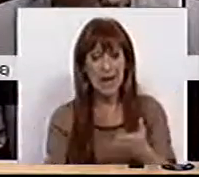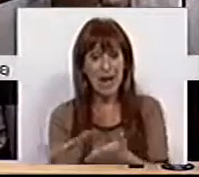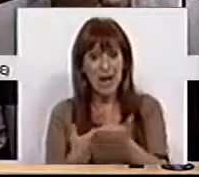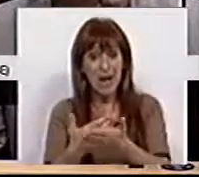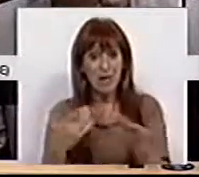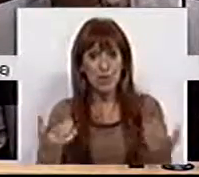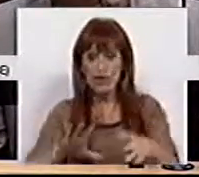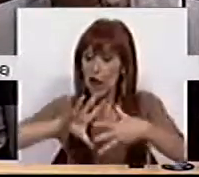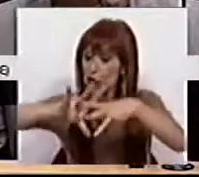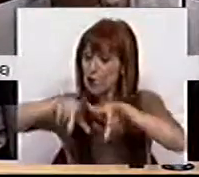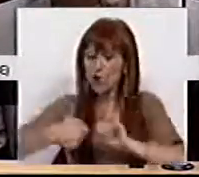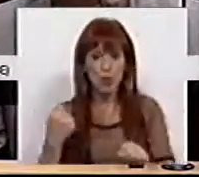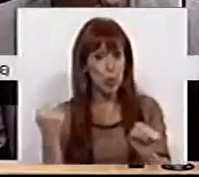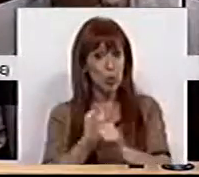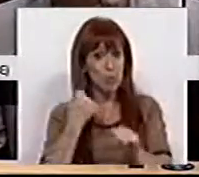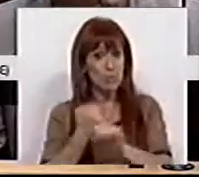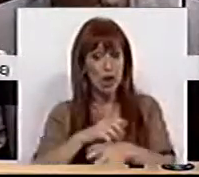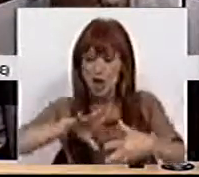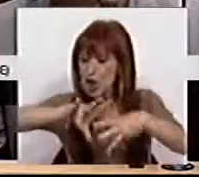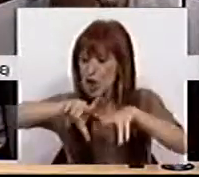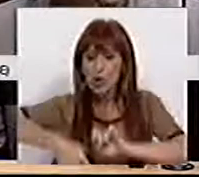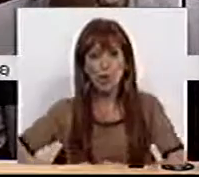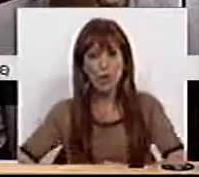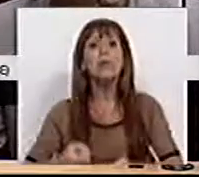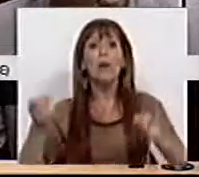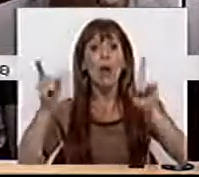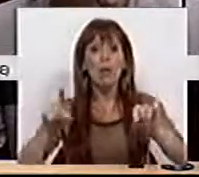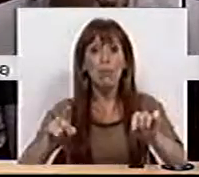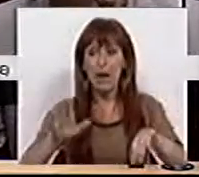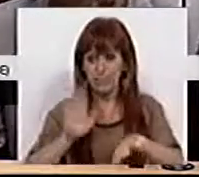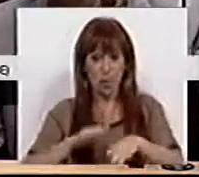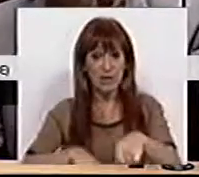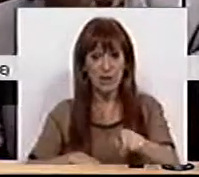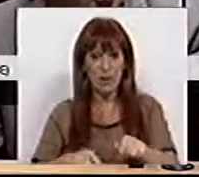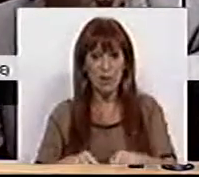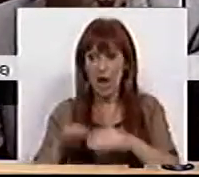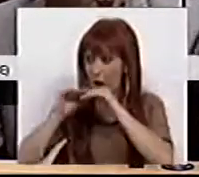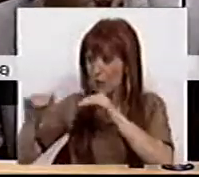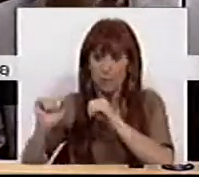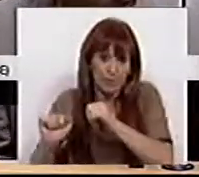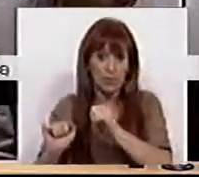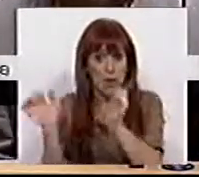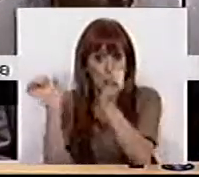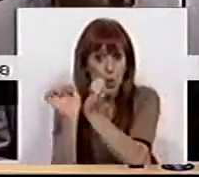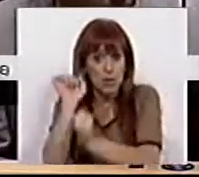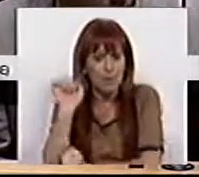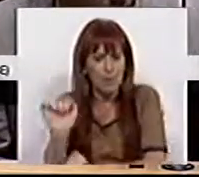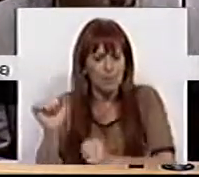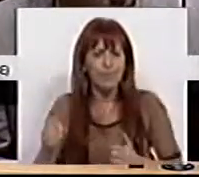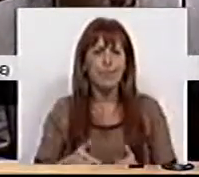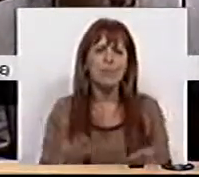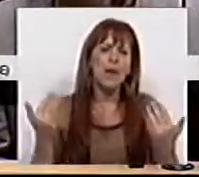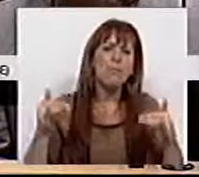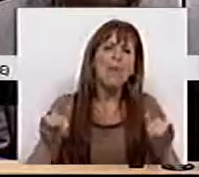economia, destruir o emprego, destruir também, por esta via, a sustentabilidade da segurança social.